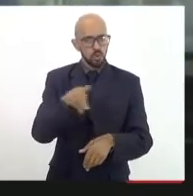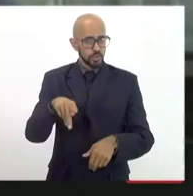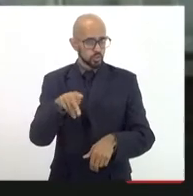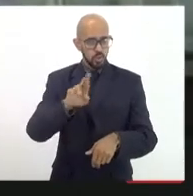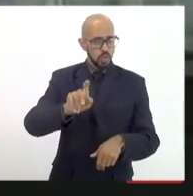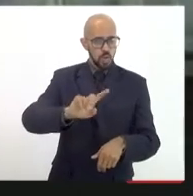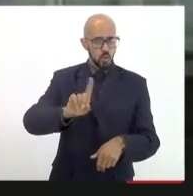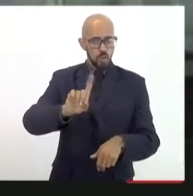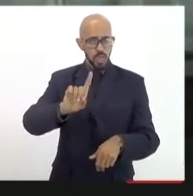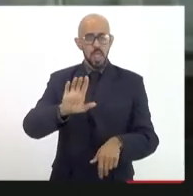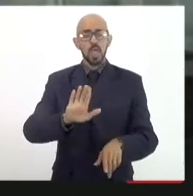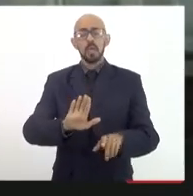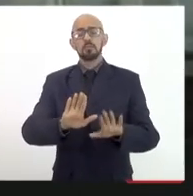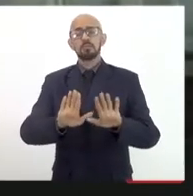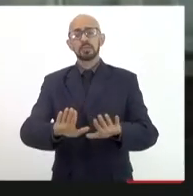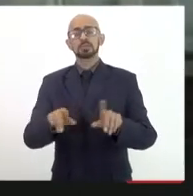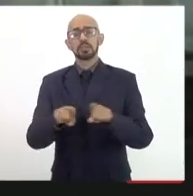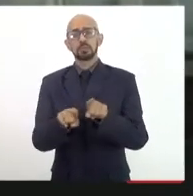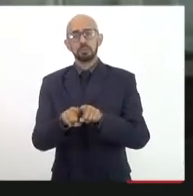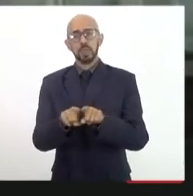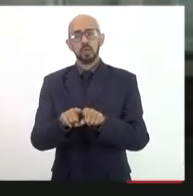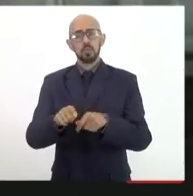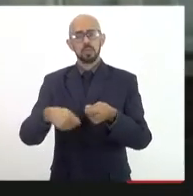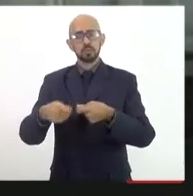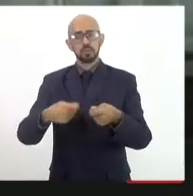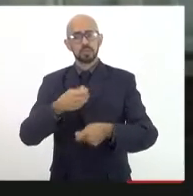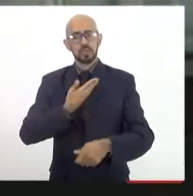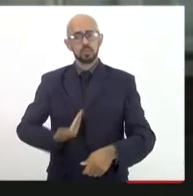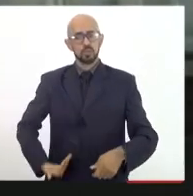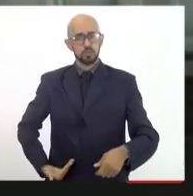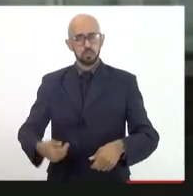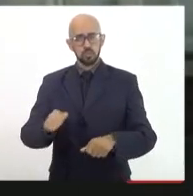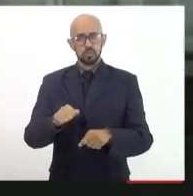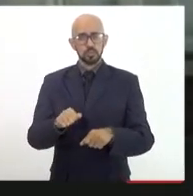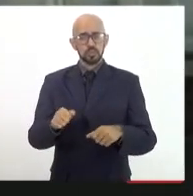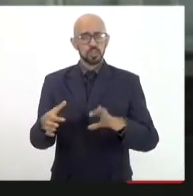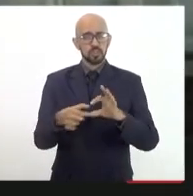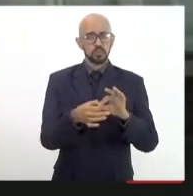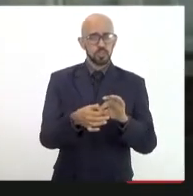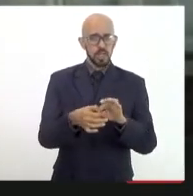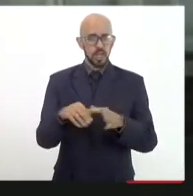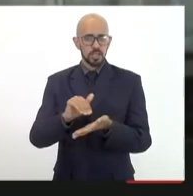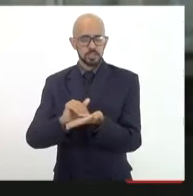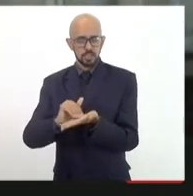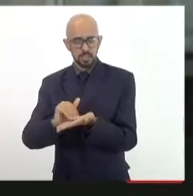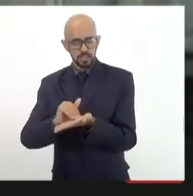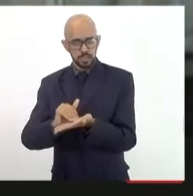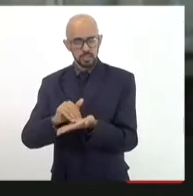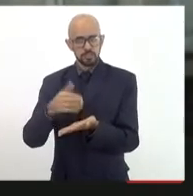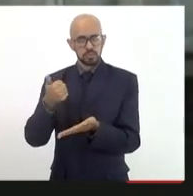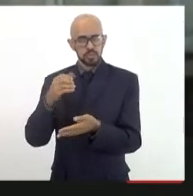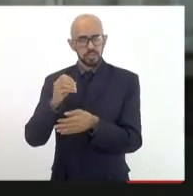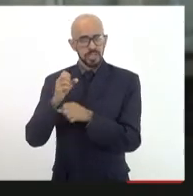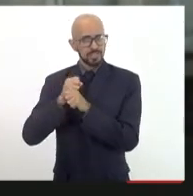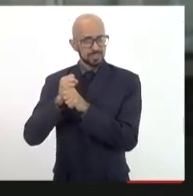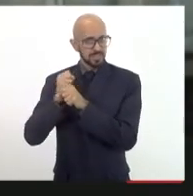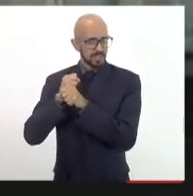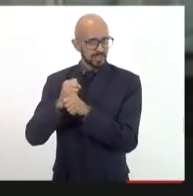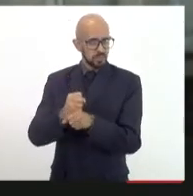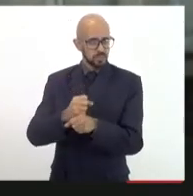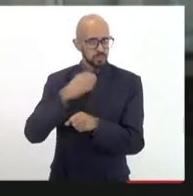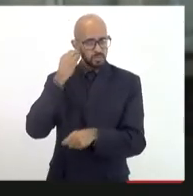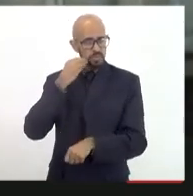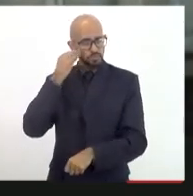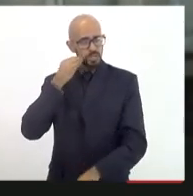vinculado a estratégias e secretarias de desenvolvimento ao longo de dez anos, mais ou menos, se eu for somar as diferentes